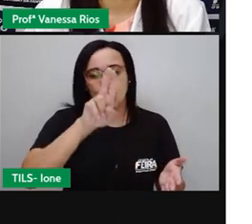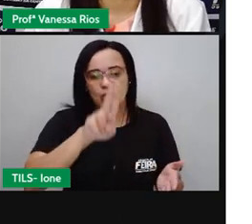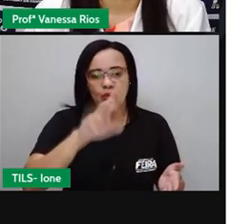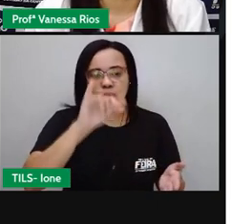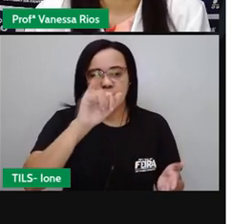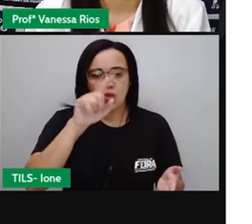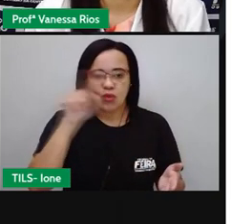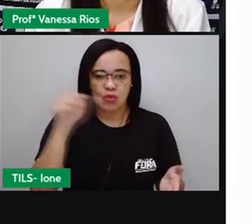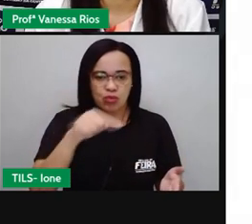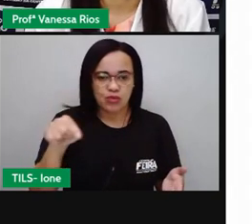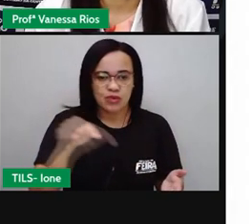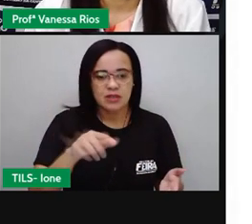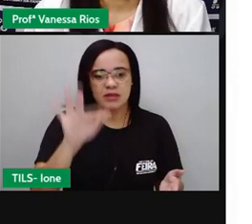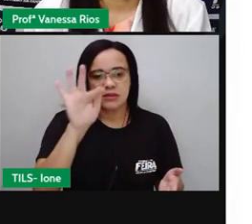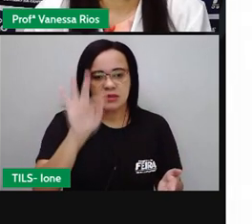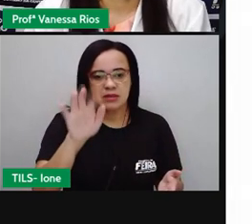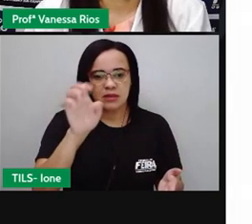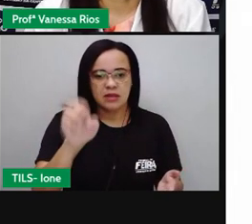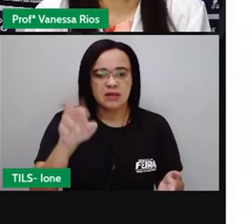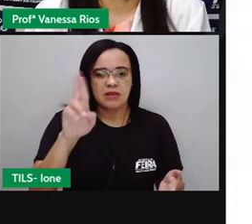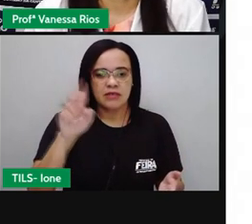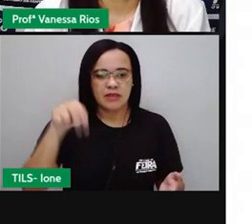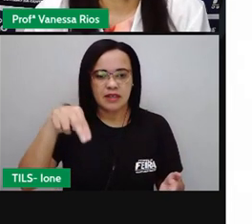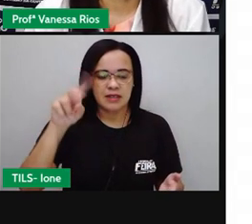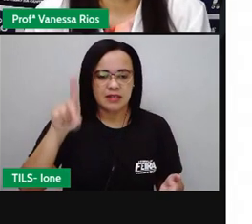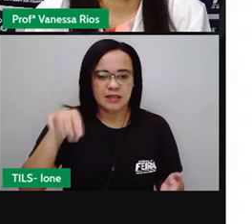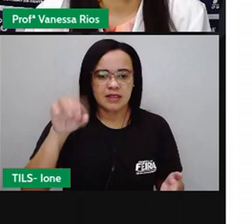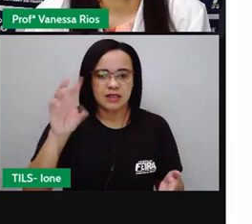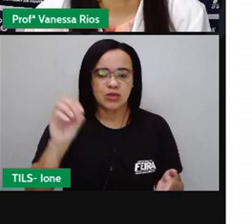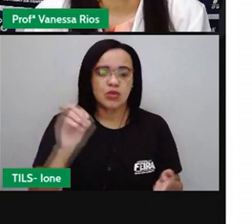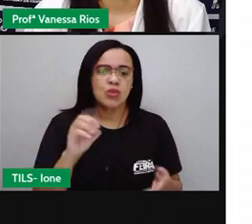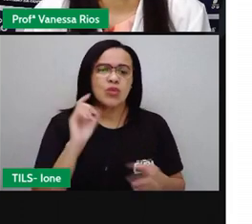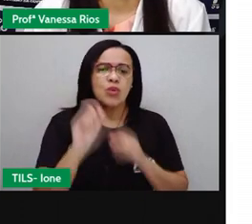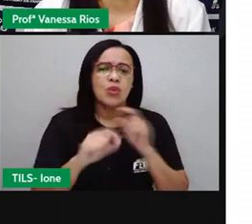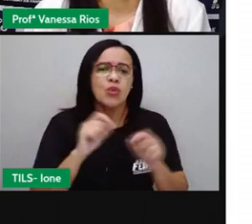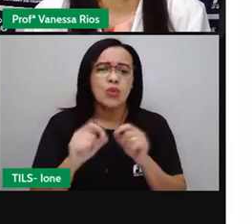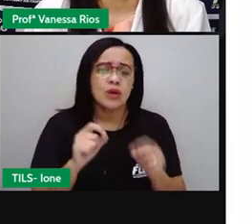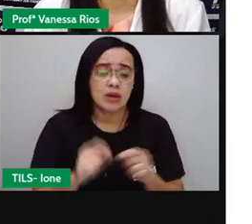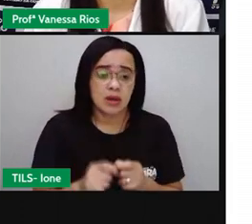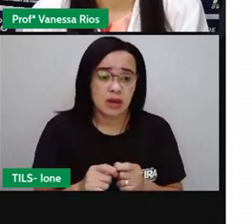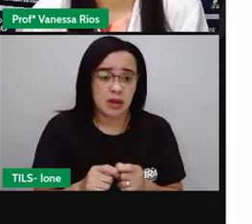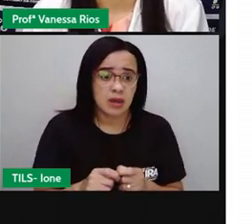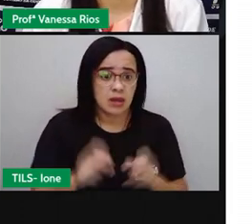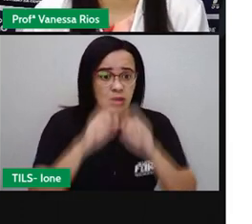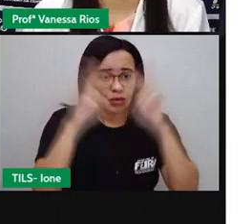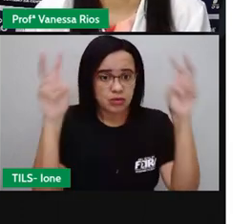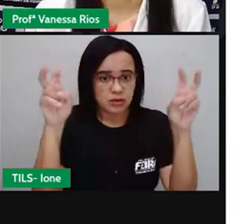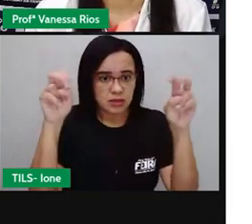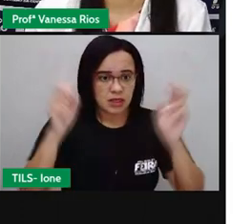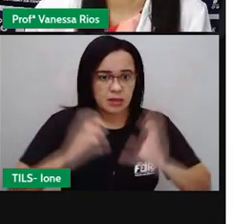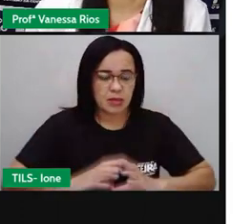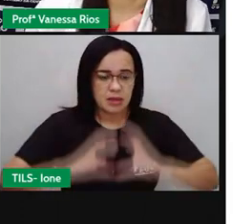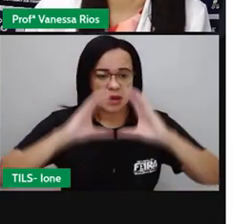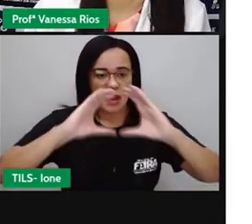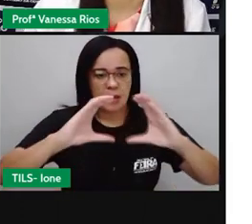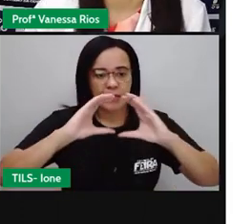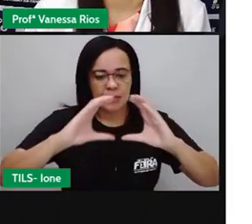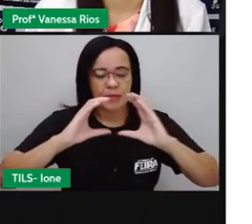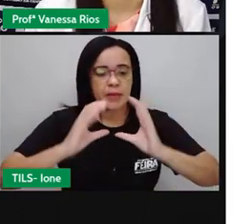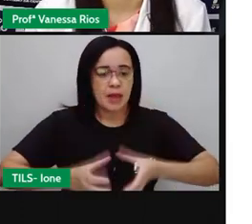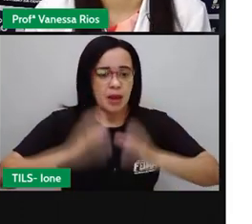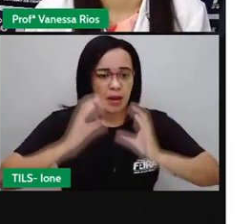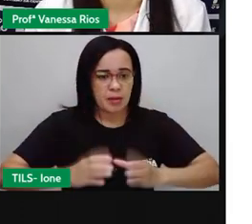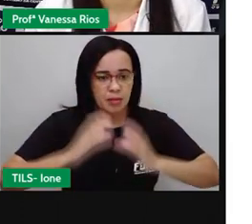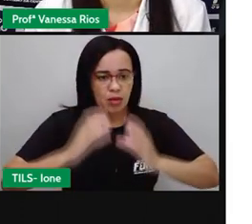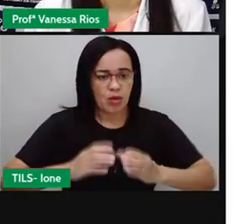Então vamos lá. Essa crônica aí tem como título A Bola. E a Pró vai fazer a leitura, mas você